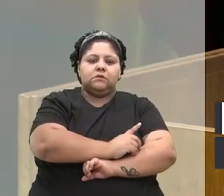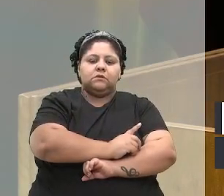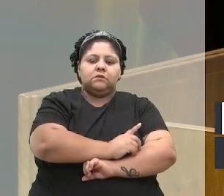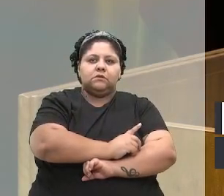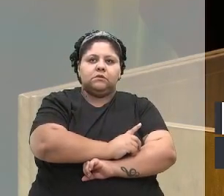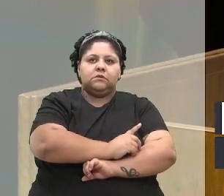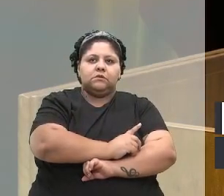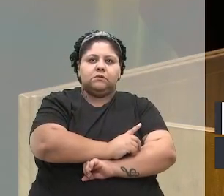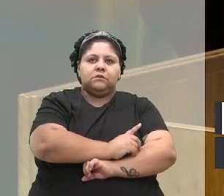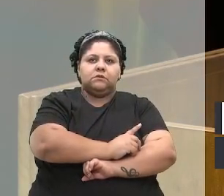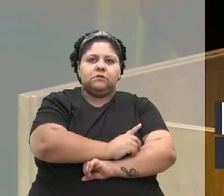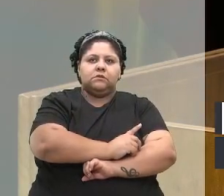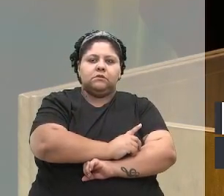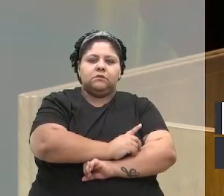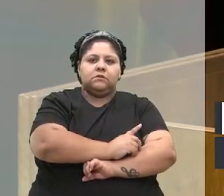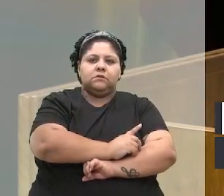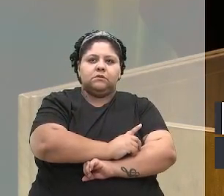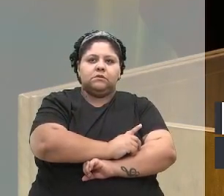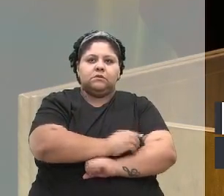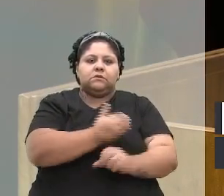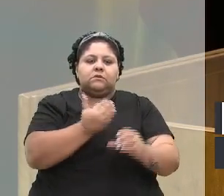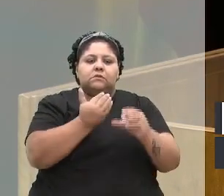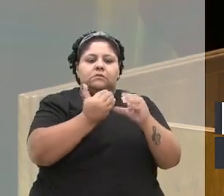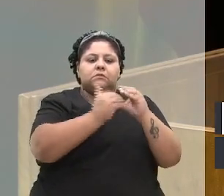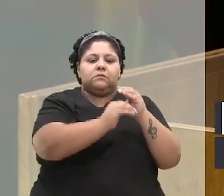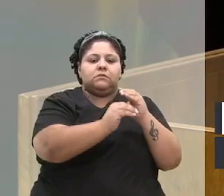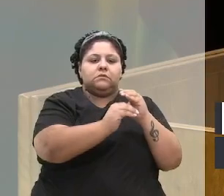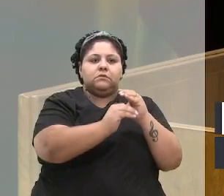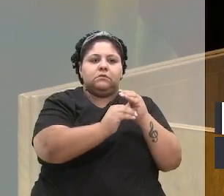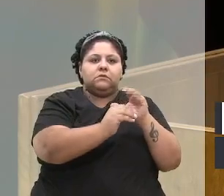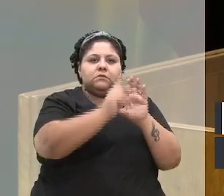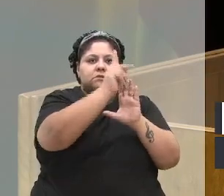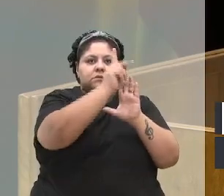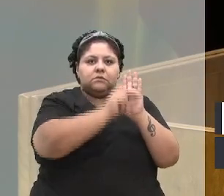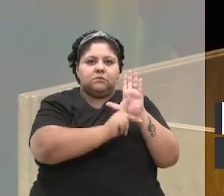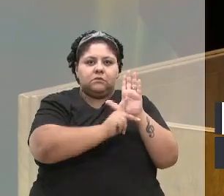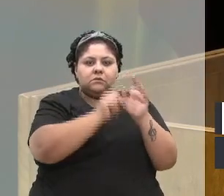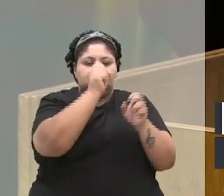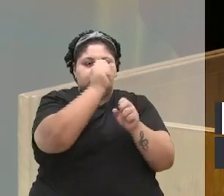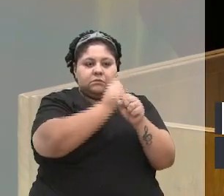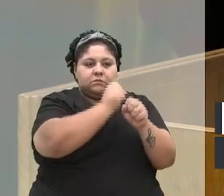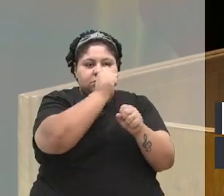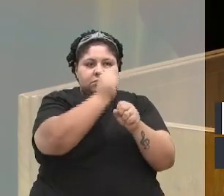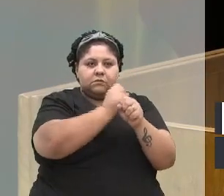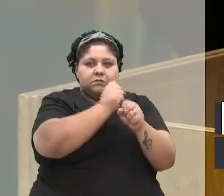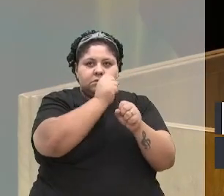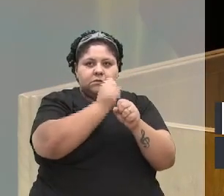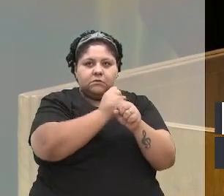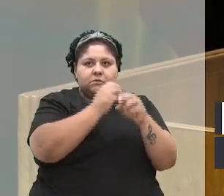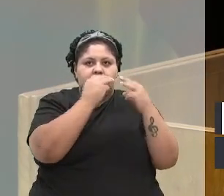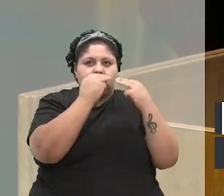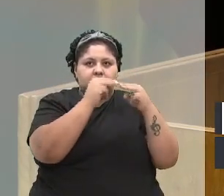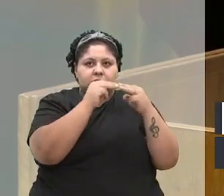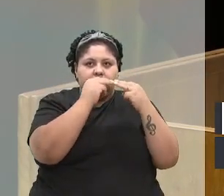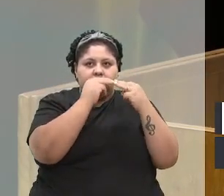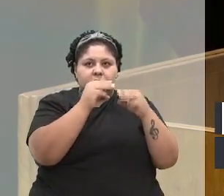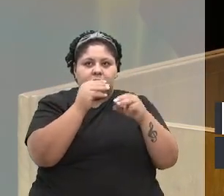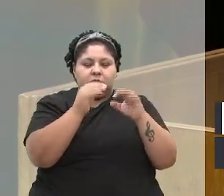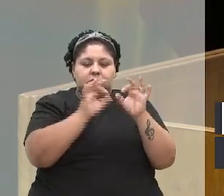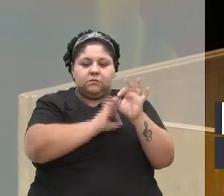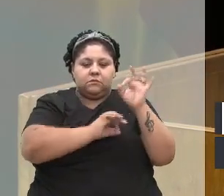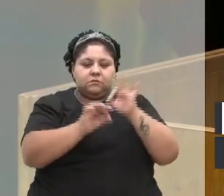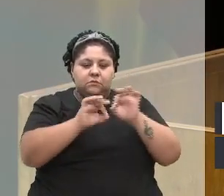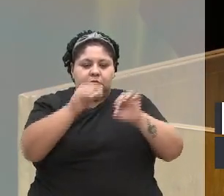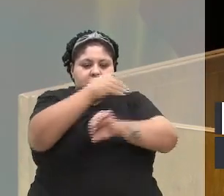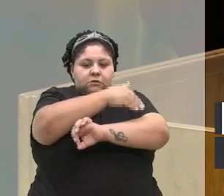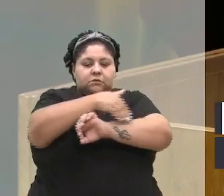que serão aí destinados para os projetos de obras de fresagem, capeamento asfáltico de